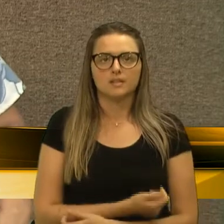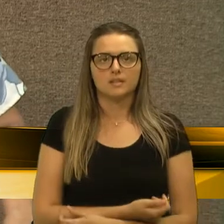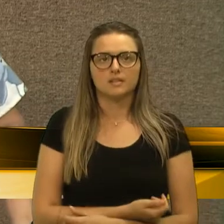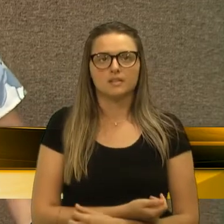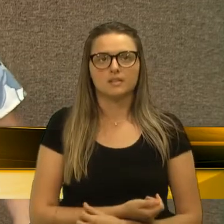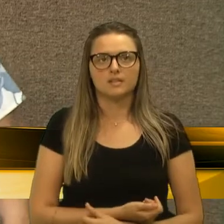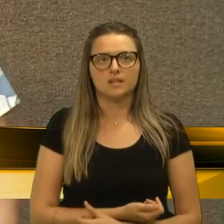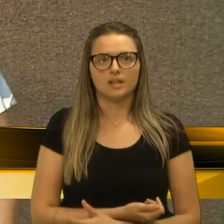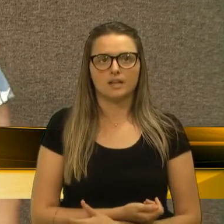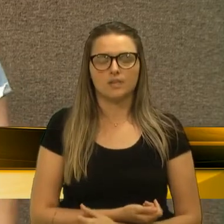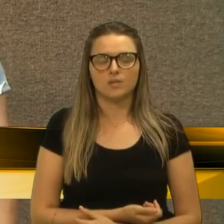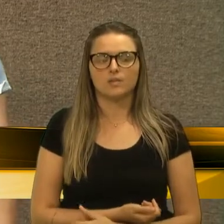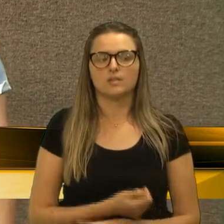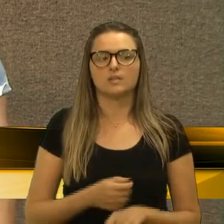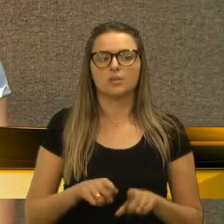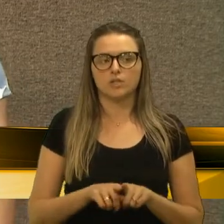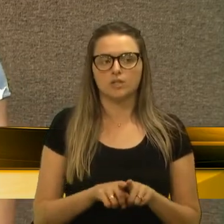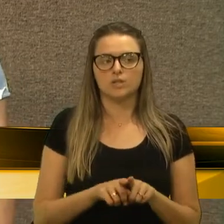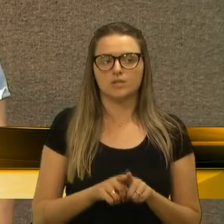precisa, sim,